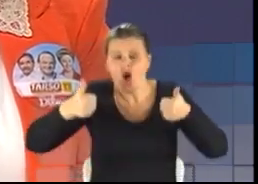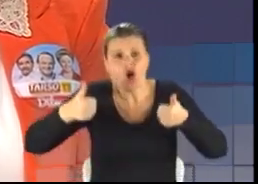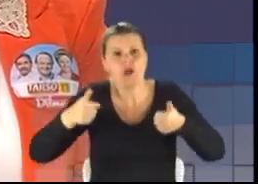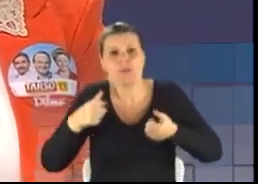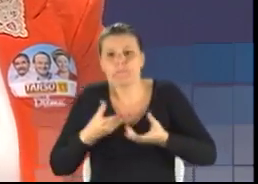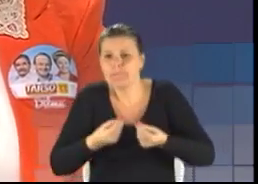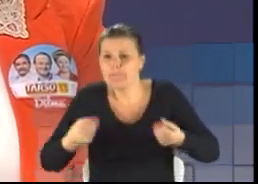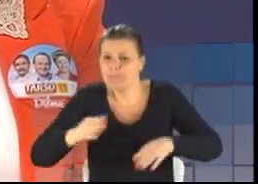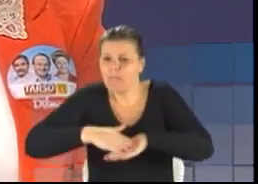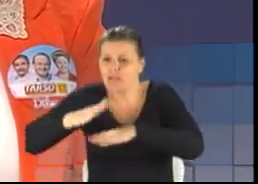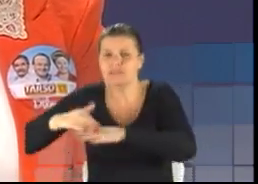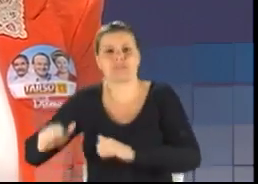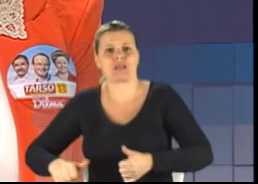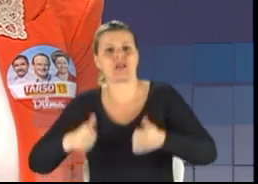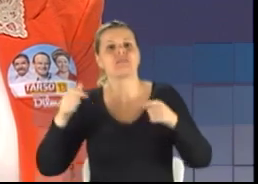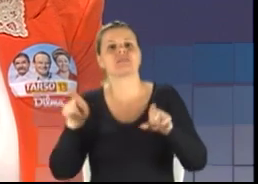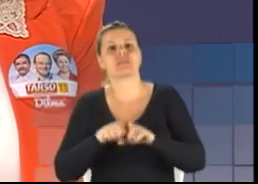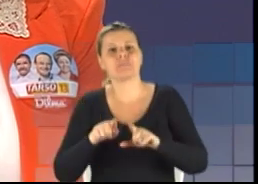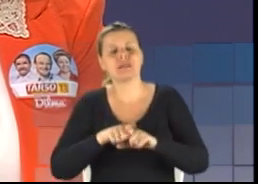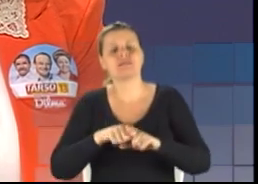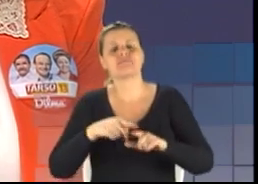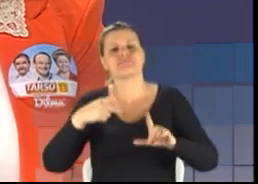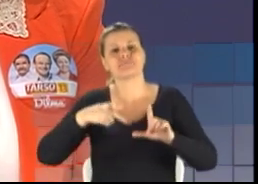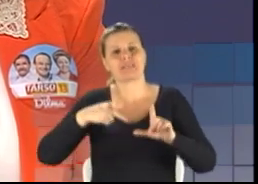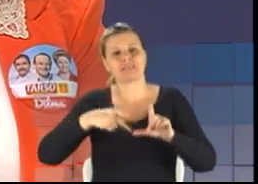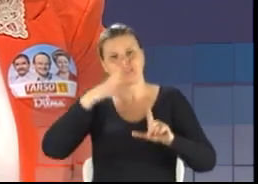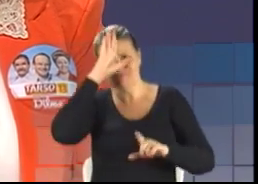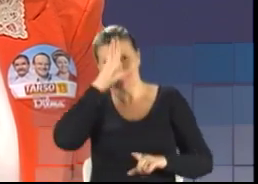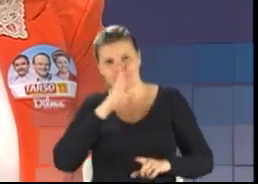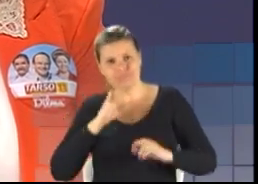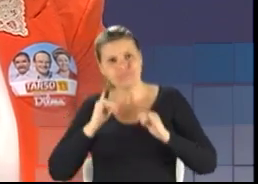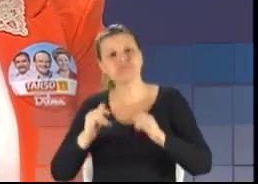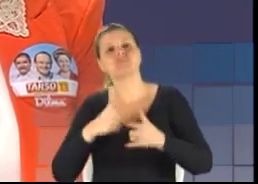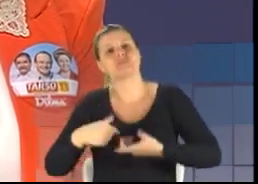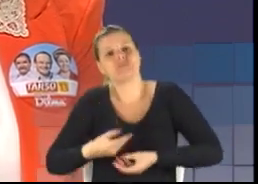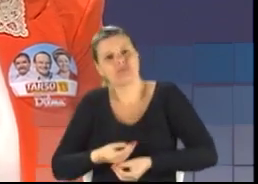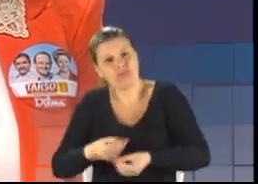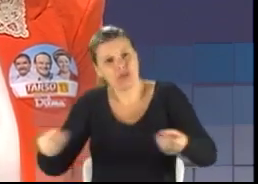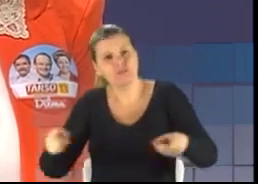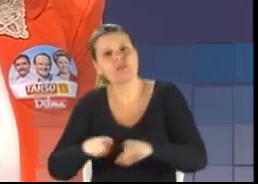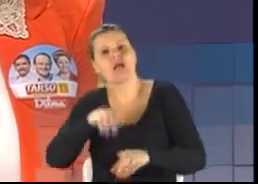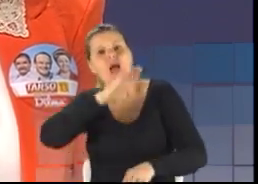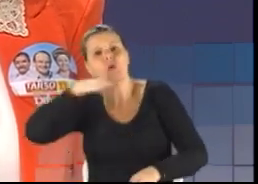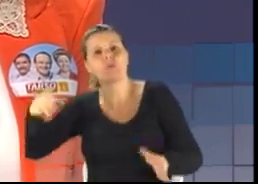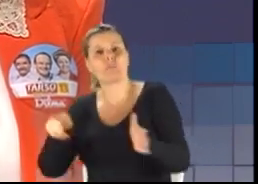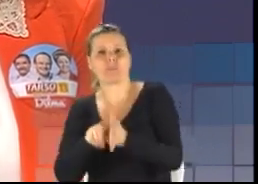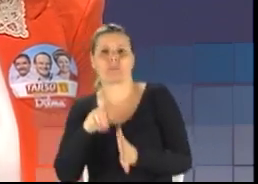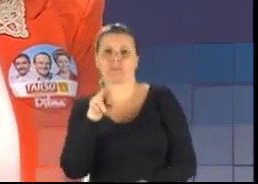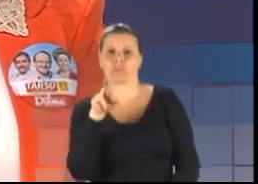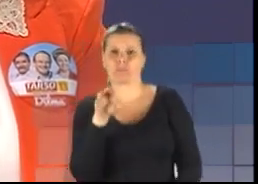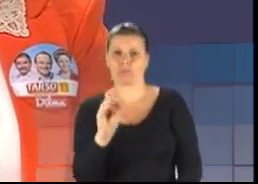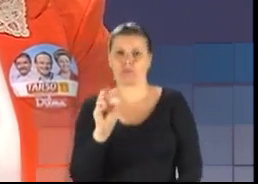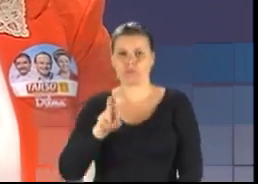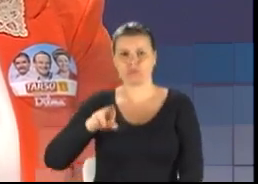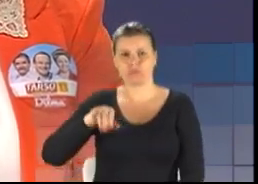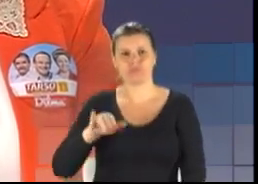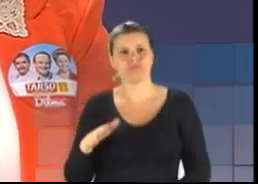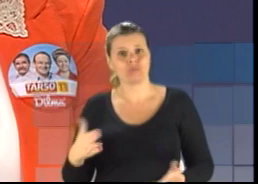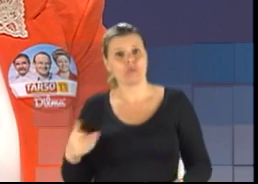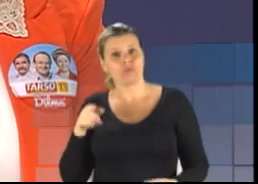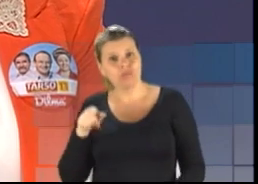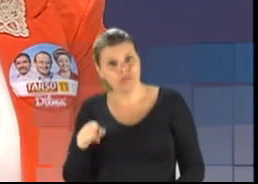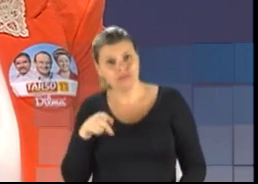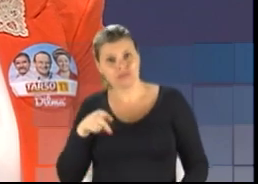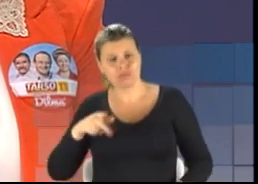nós demos o passe livre para os pro-unistas. Portanto, o impacto do ProUni no Rio Grande do Sul e no Brasil fez com que, de